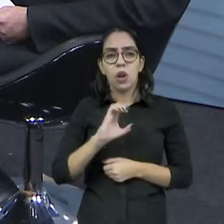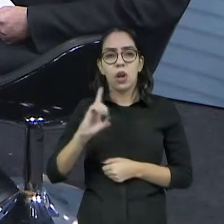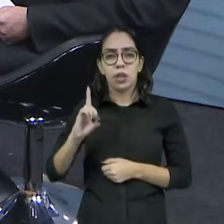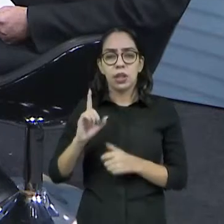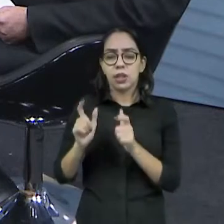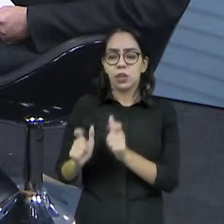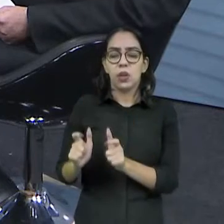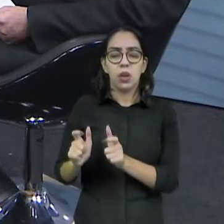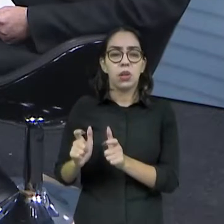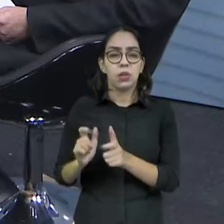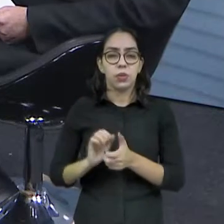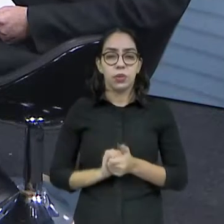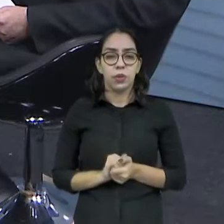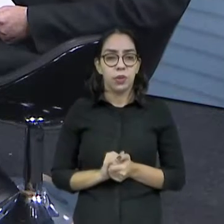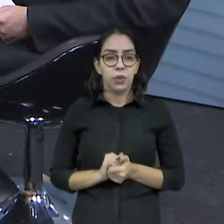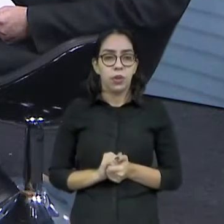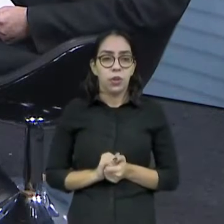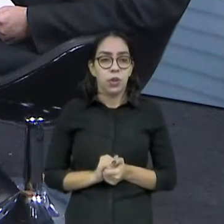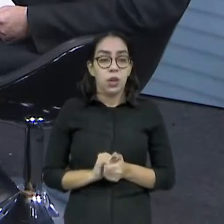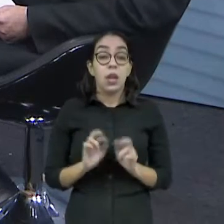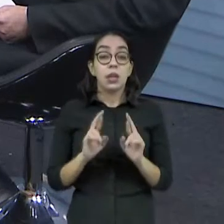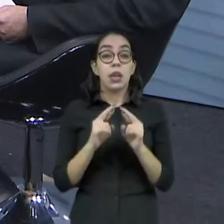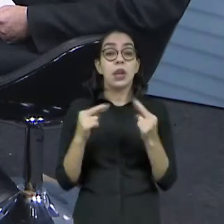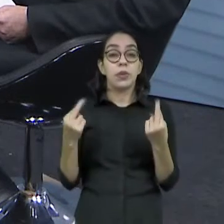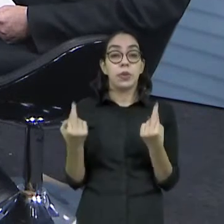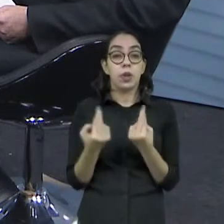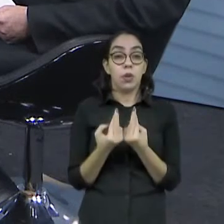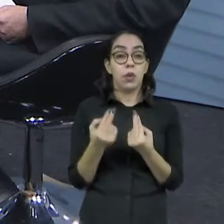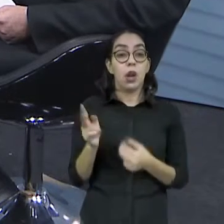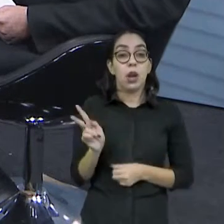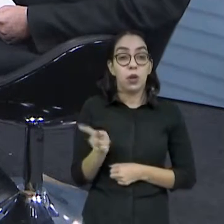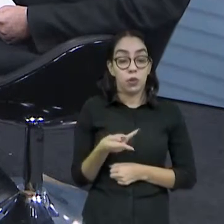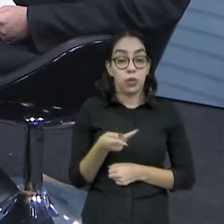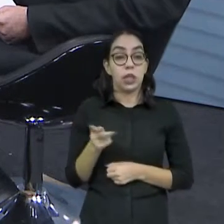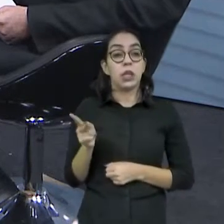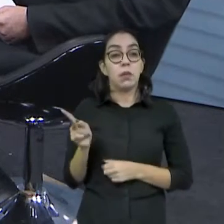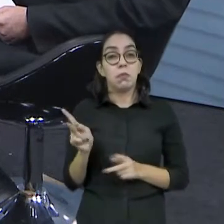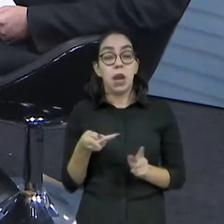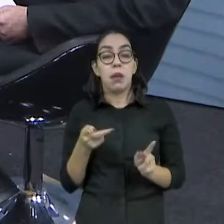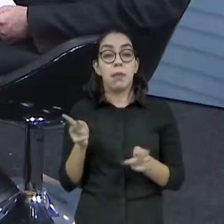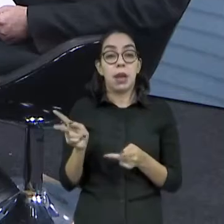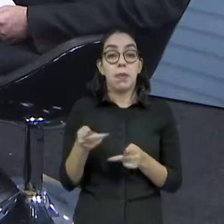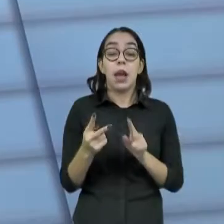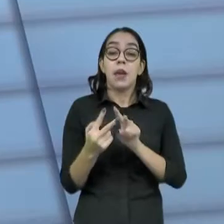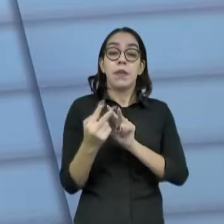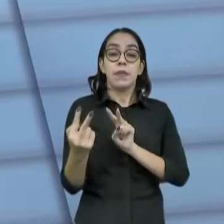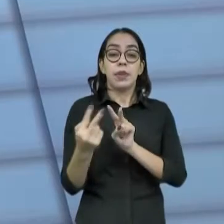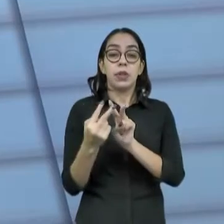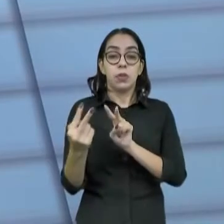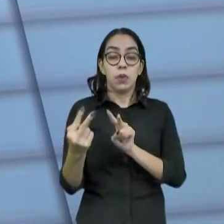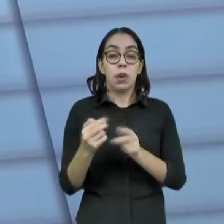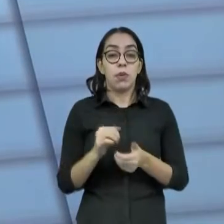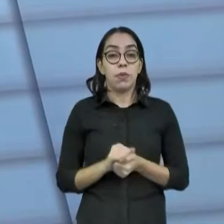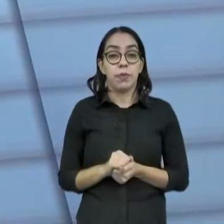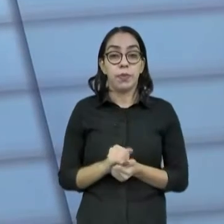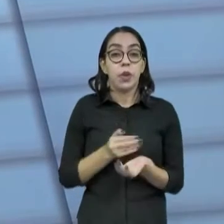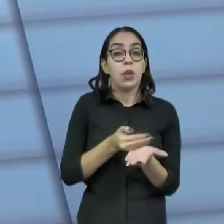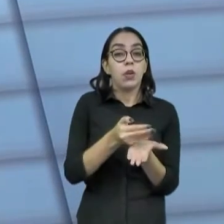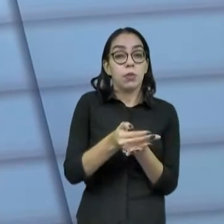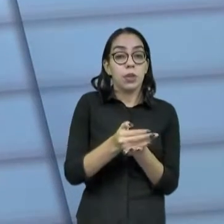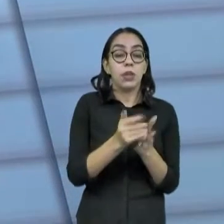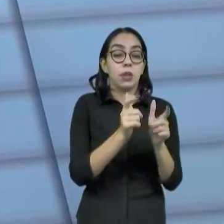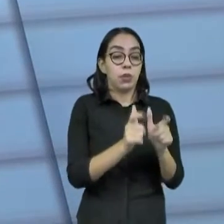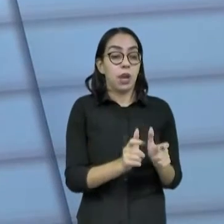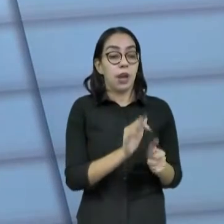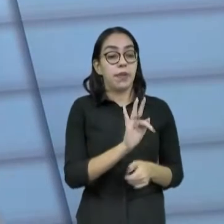Inicialmente, as reuniões... Somos 1? Não, não. As reuniões, elas foram, aconteceram virtualmente. Tivemos o lançamento que aconteceu na FIEC. Depois, outra reunião